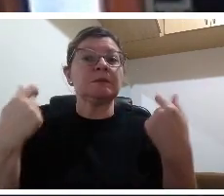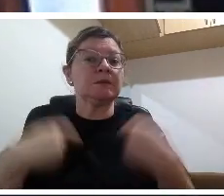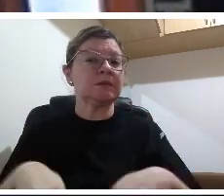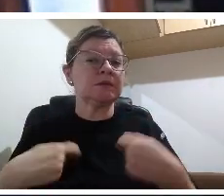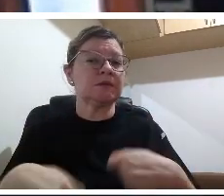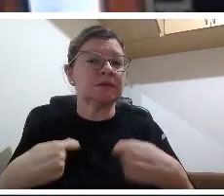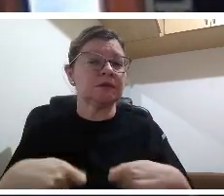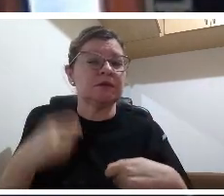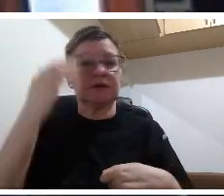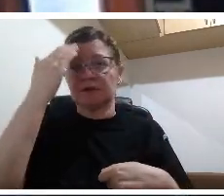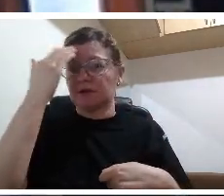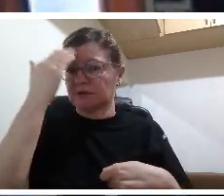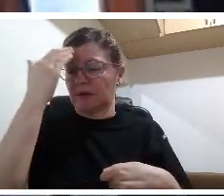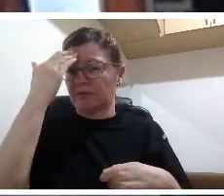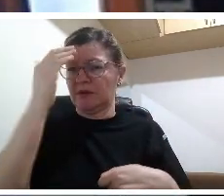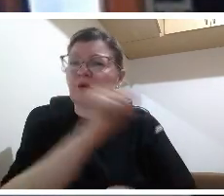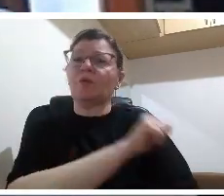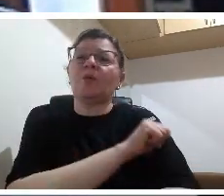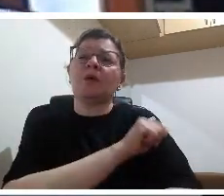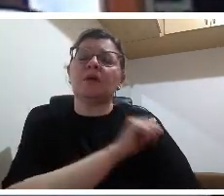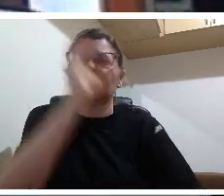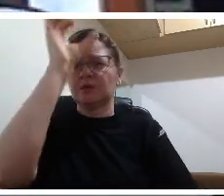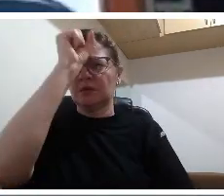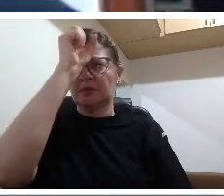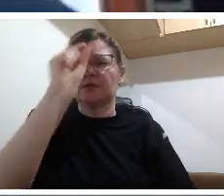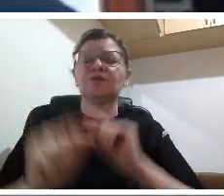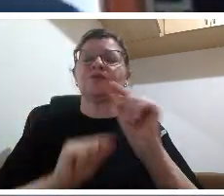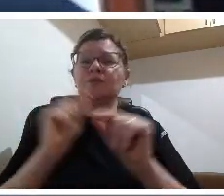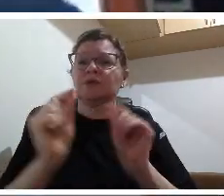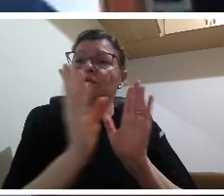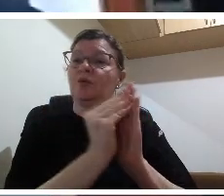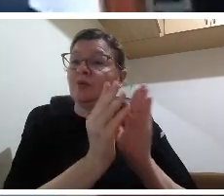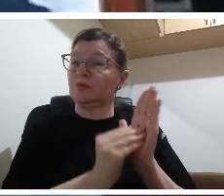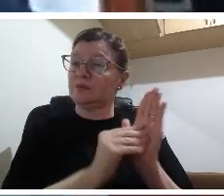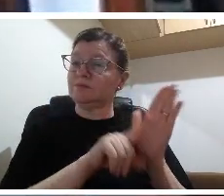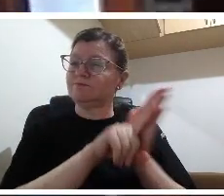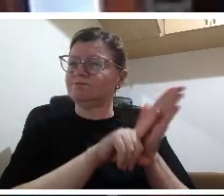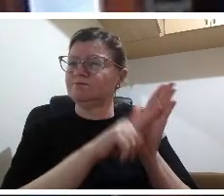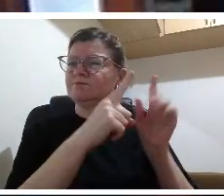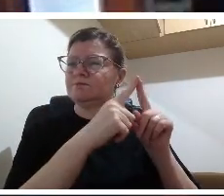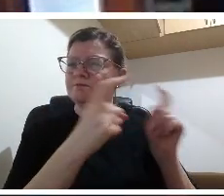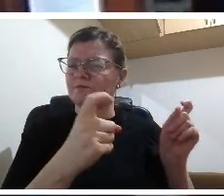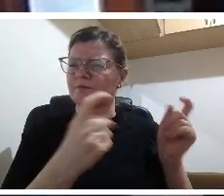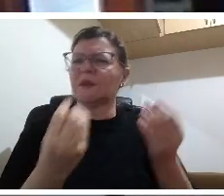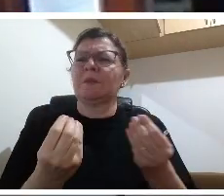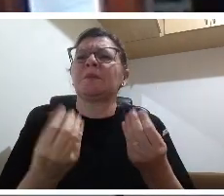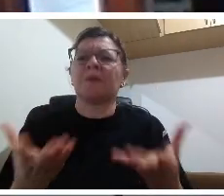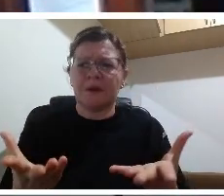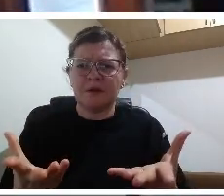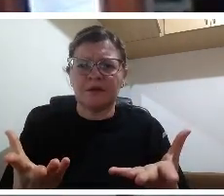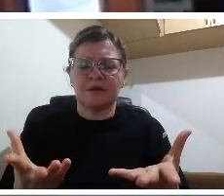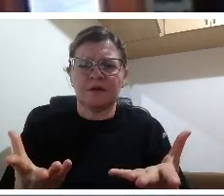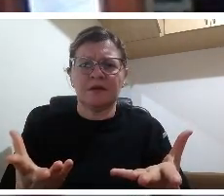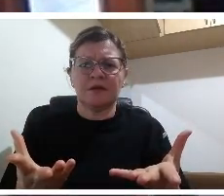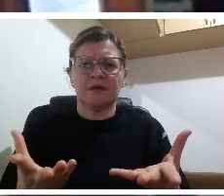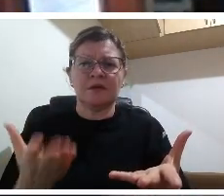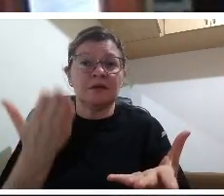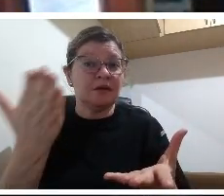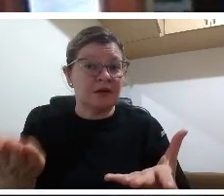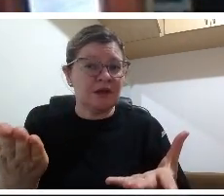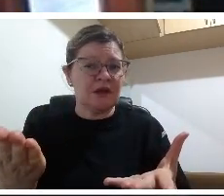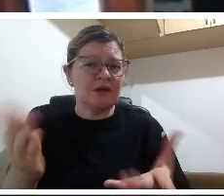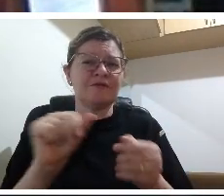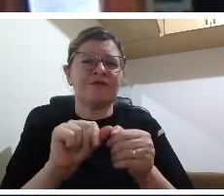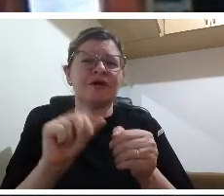que ele vai ter desse conhecimento não precisa ser imediato nem físico de fechar a tonelha para economizar água porque ele aprendeu na escola ele já